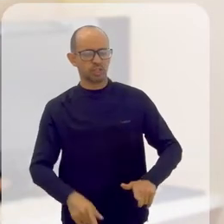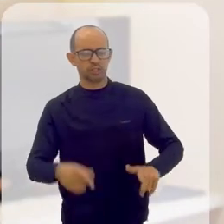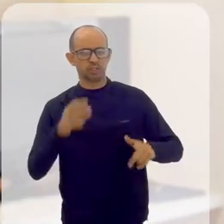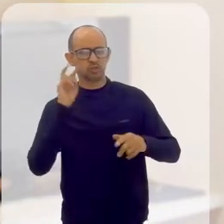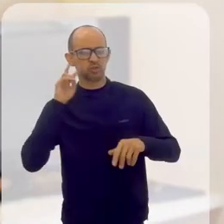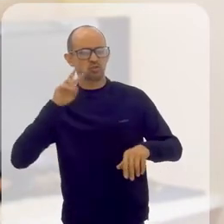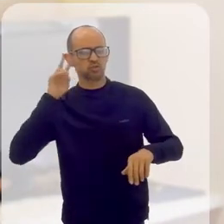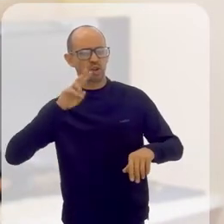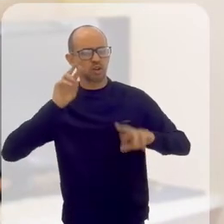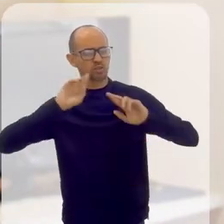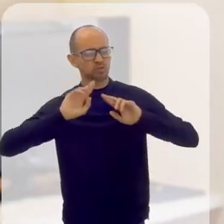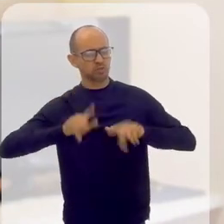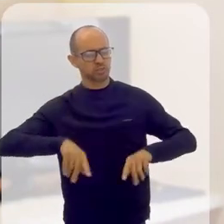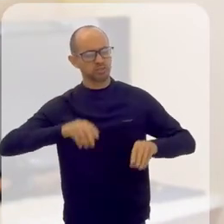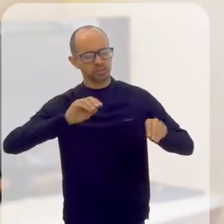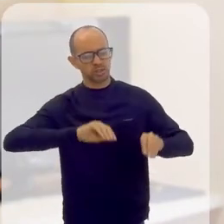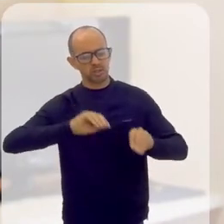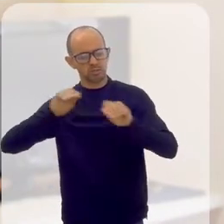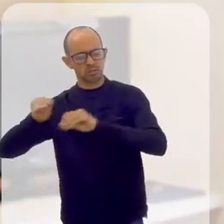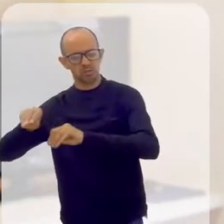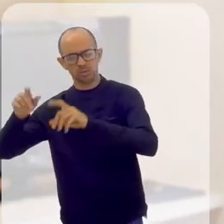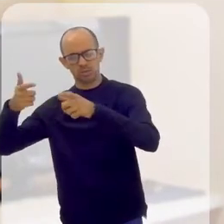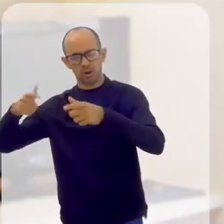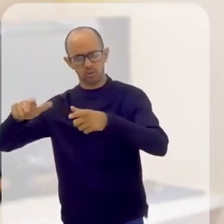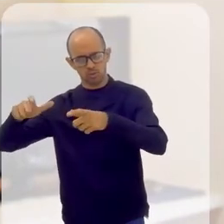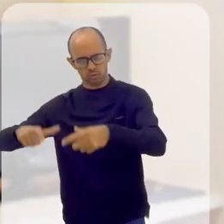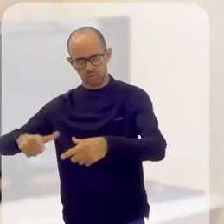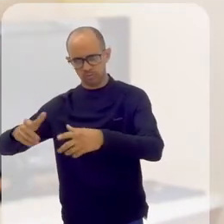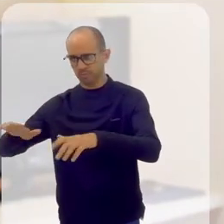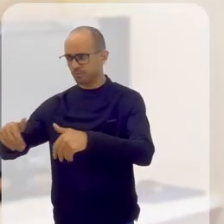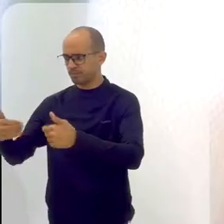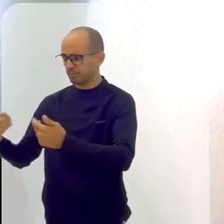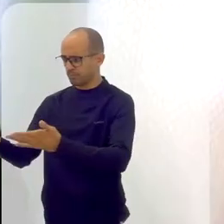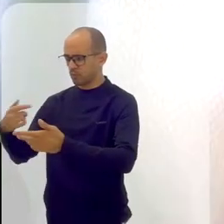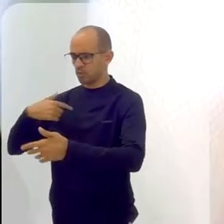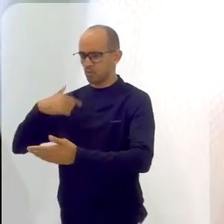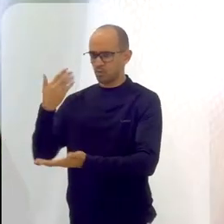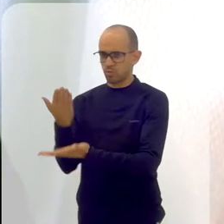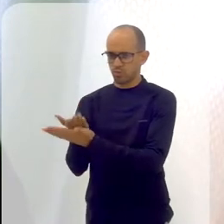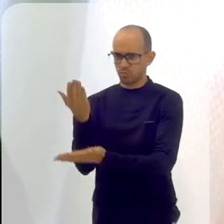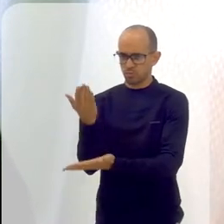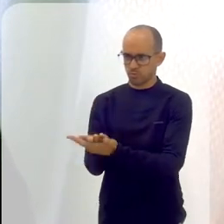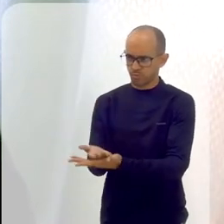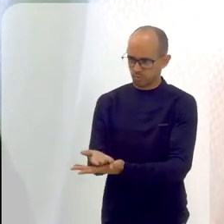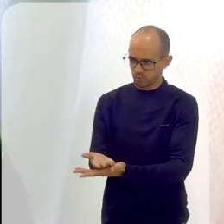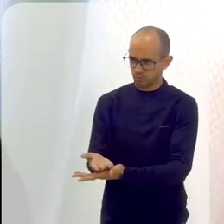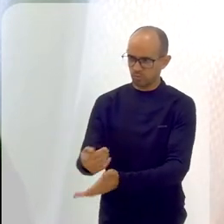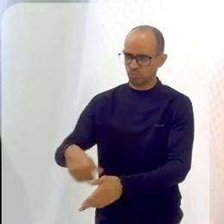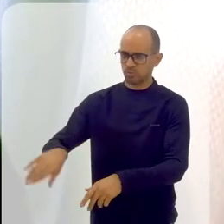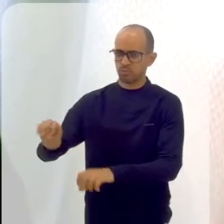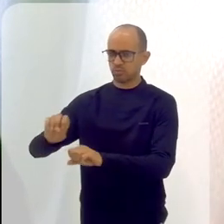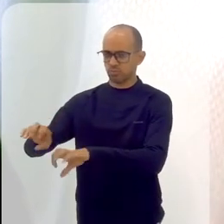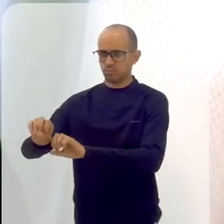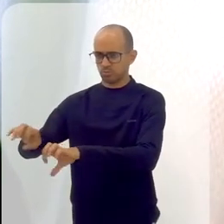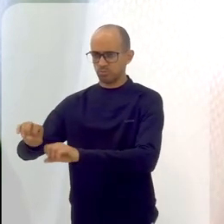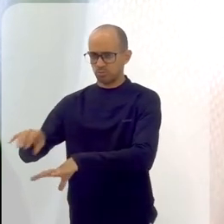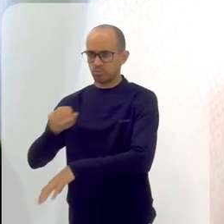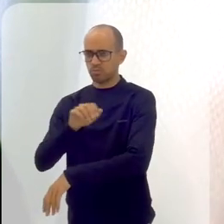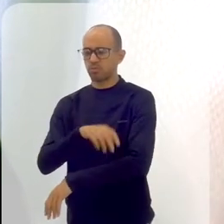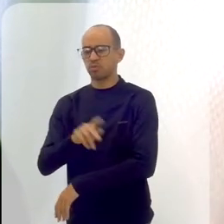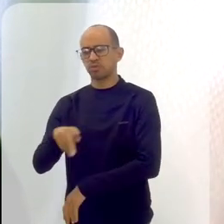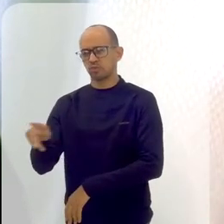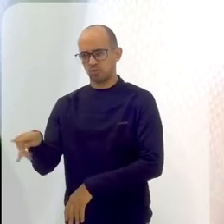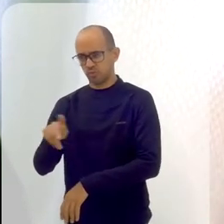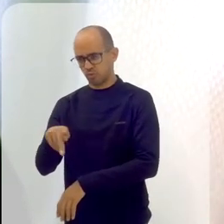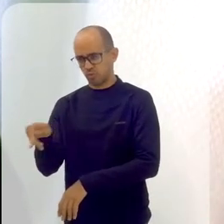histórias, levando essas pessoas para outros lugares? Atualmente eu sou professor do município,